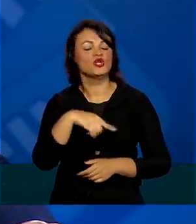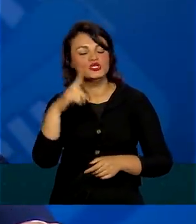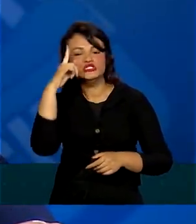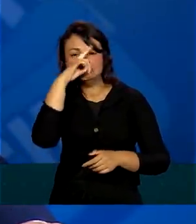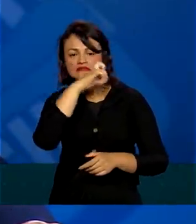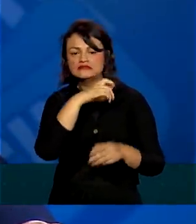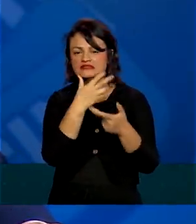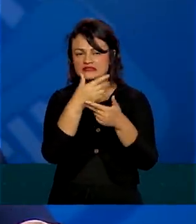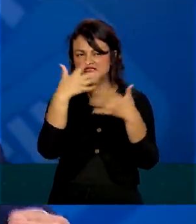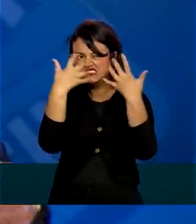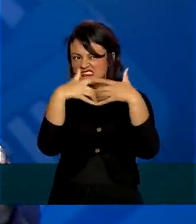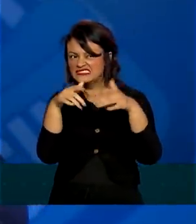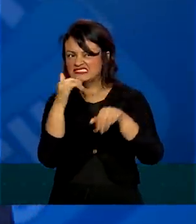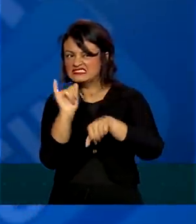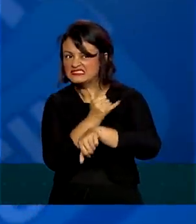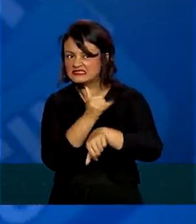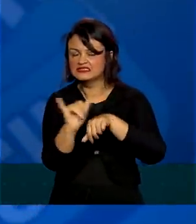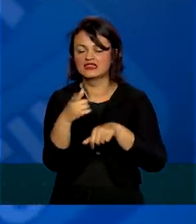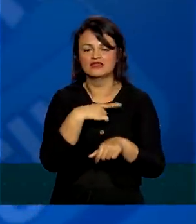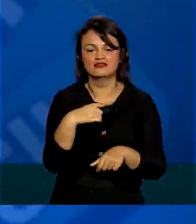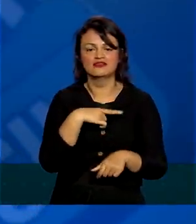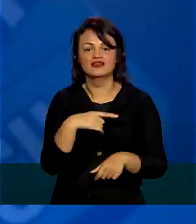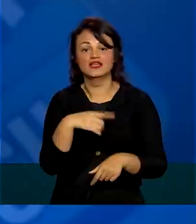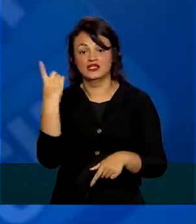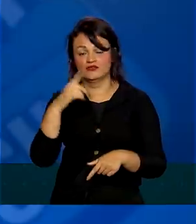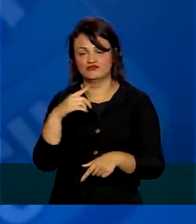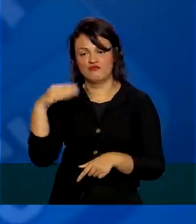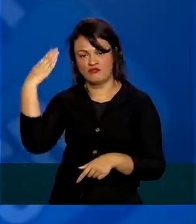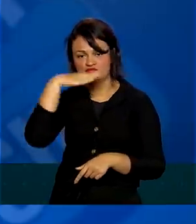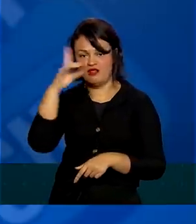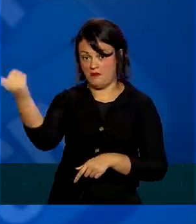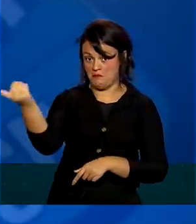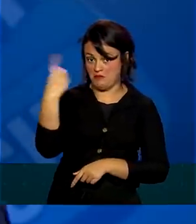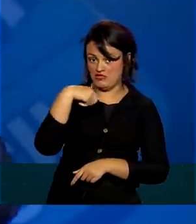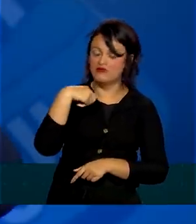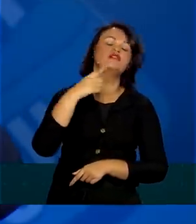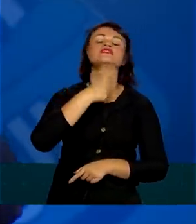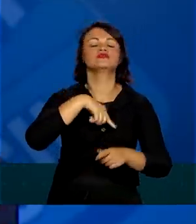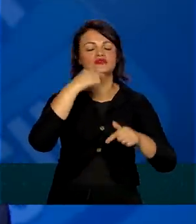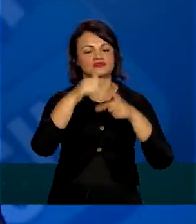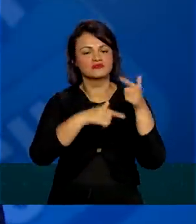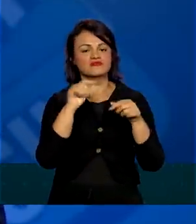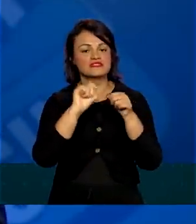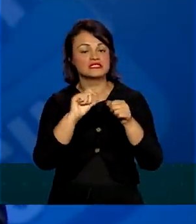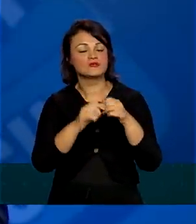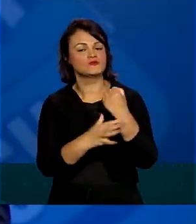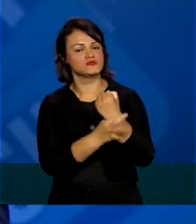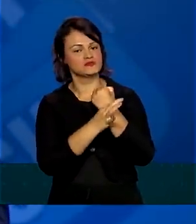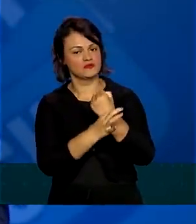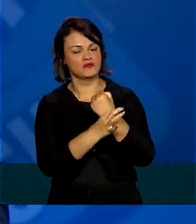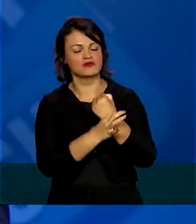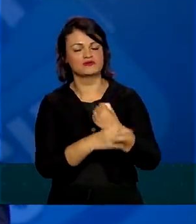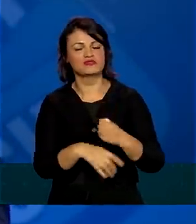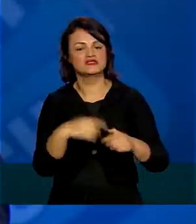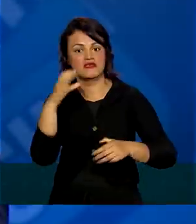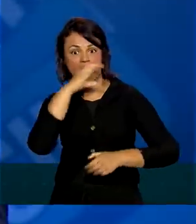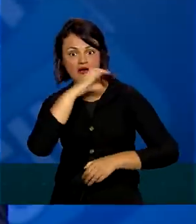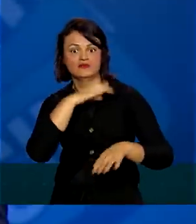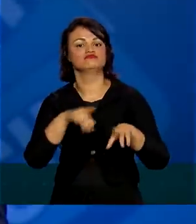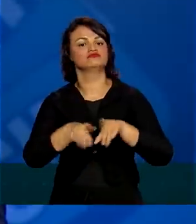dificuldade. E nós, por determinação do presidente Bolsonaro, estamos fazendo com segurança e com